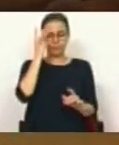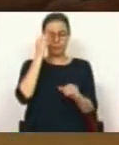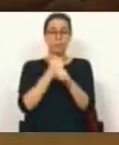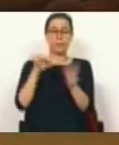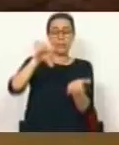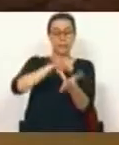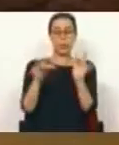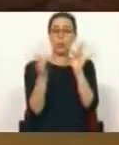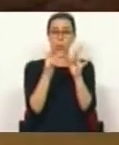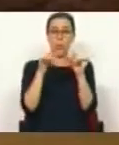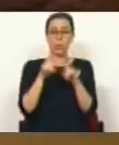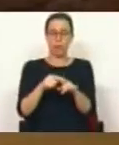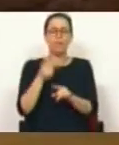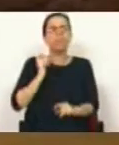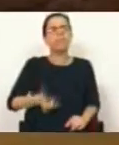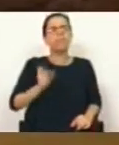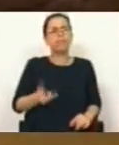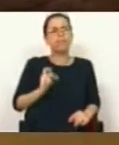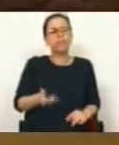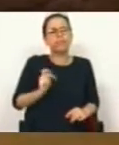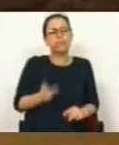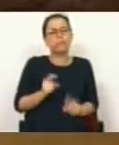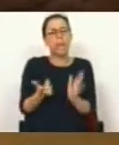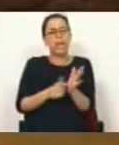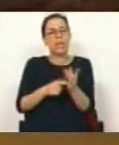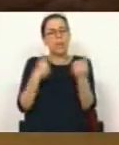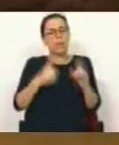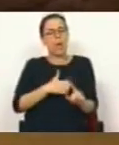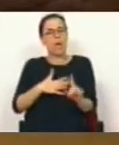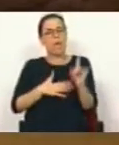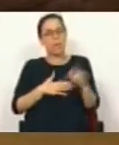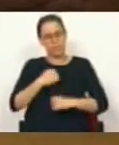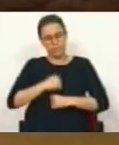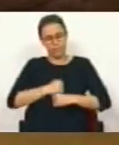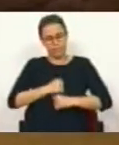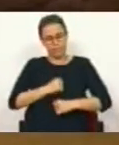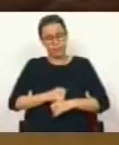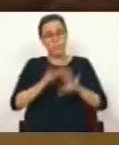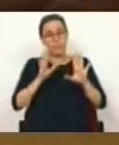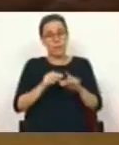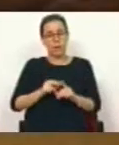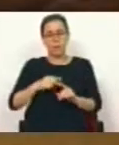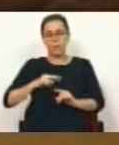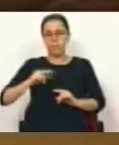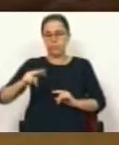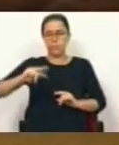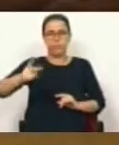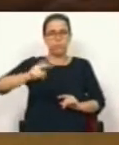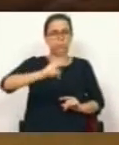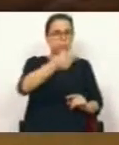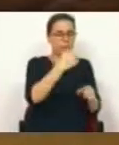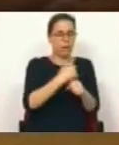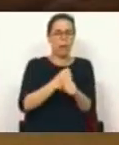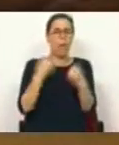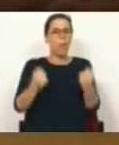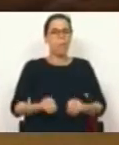nestes centros de contacto que passam anos a satisfazer as necessidades das empresas, mas saltando de empresa para empresa, sem